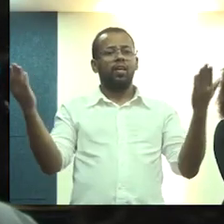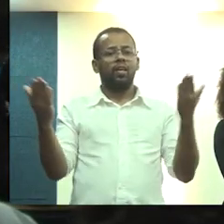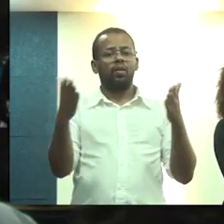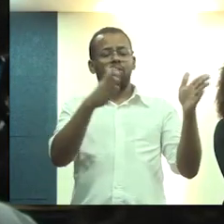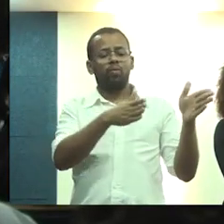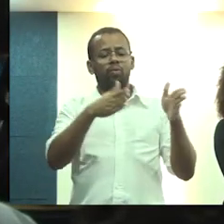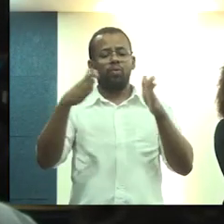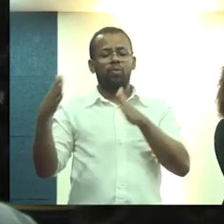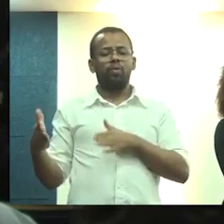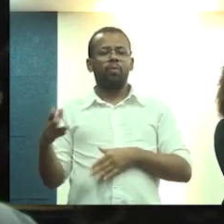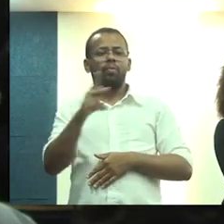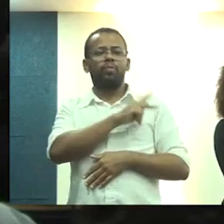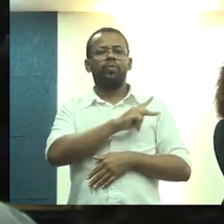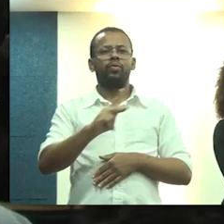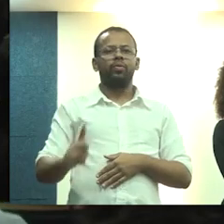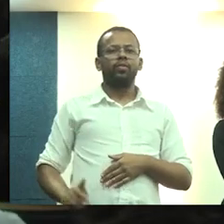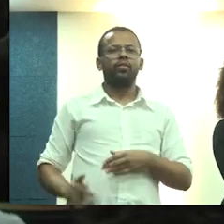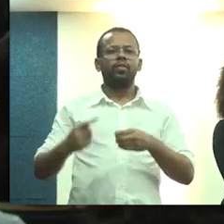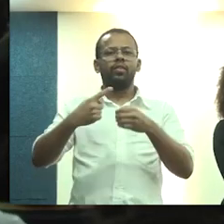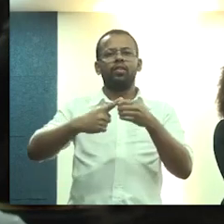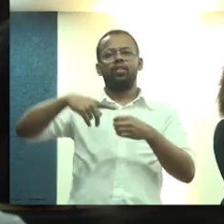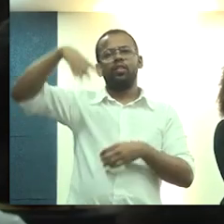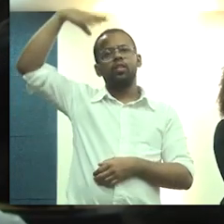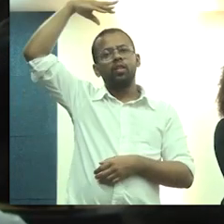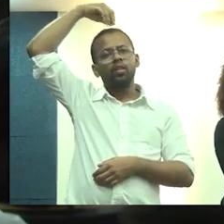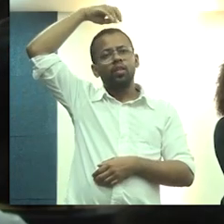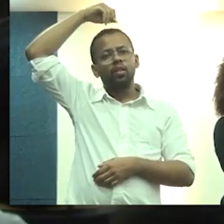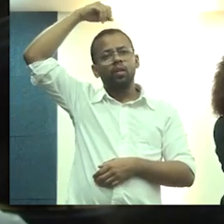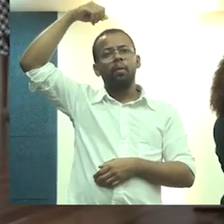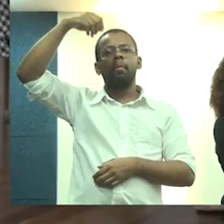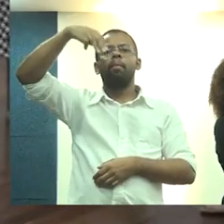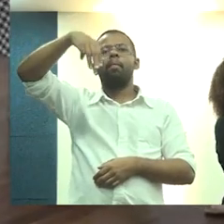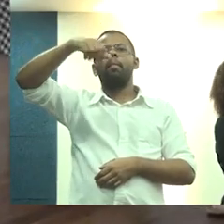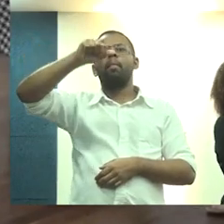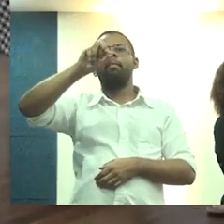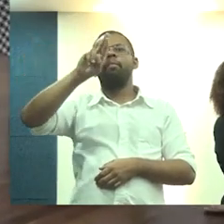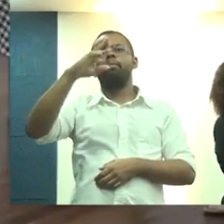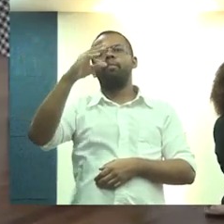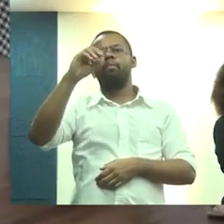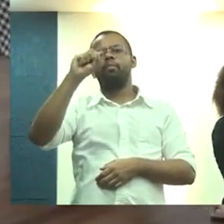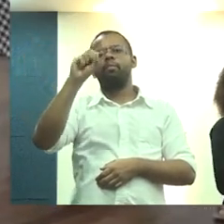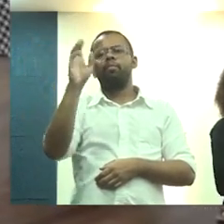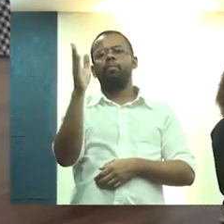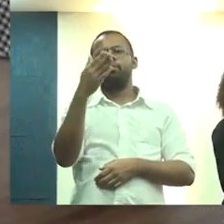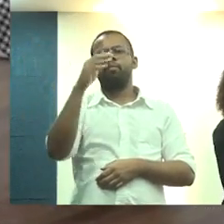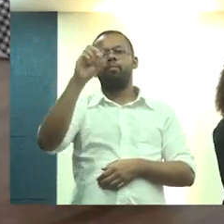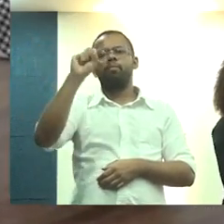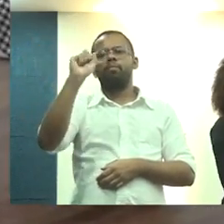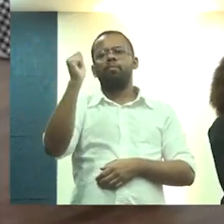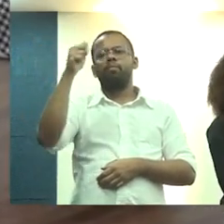Passamos a palavra para o prefeito da cidade de São Cristóvão, o senhor Marcos Santana.